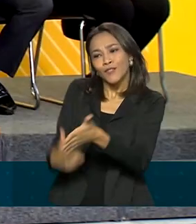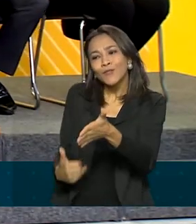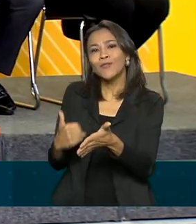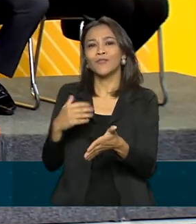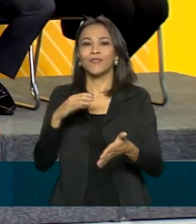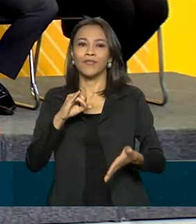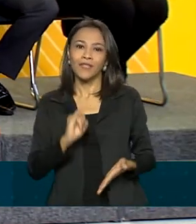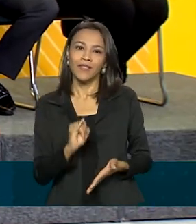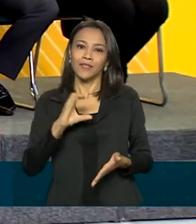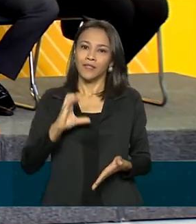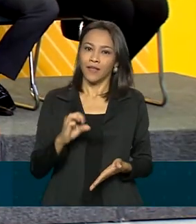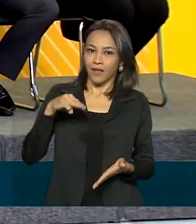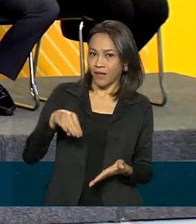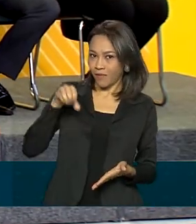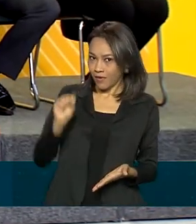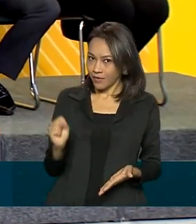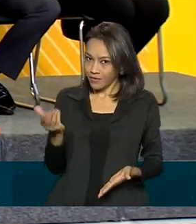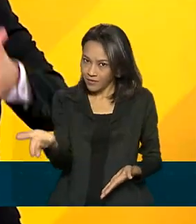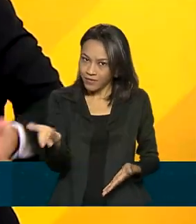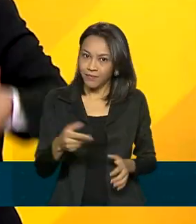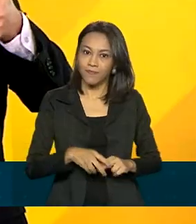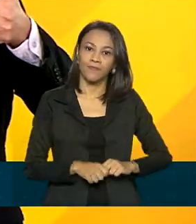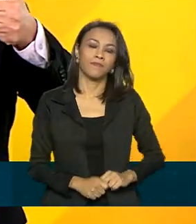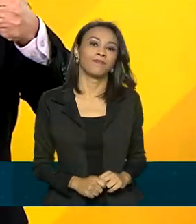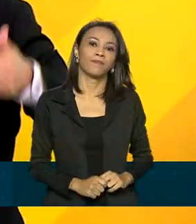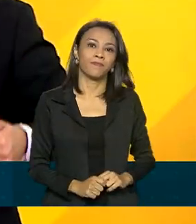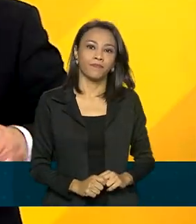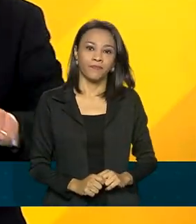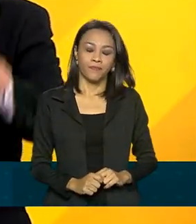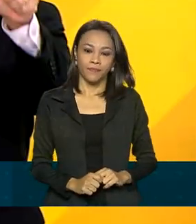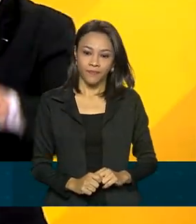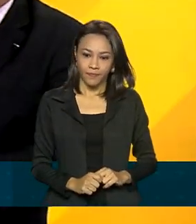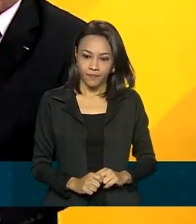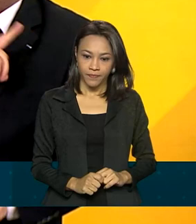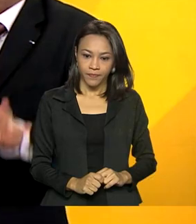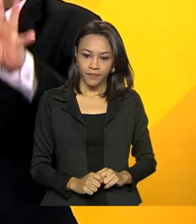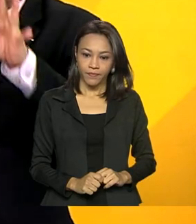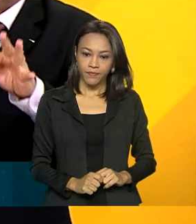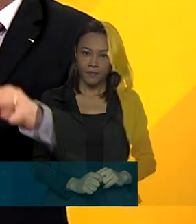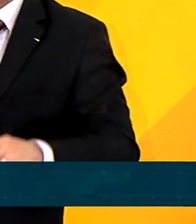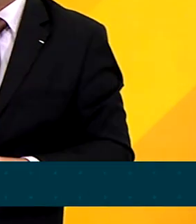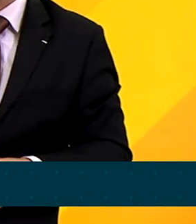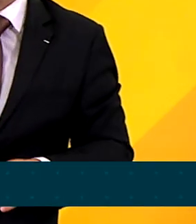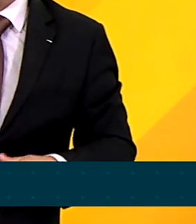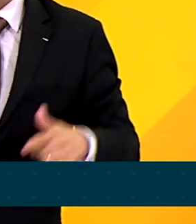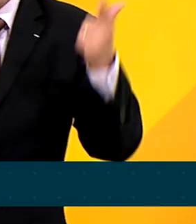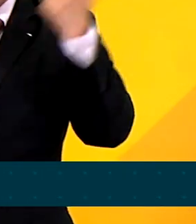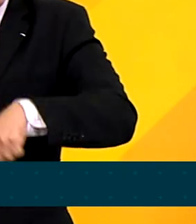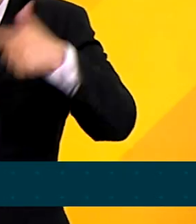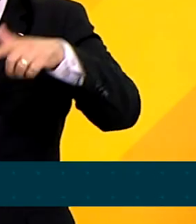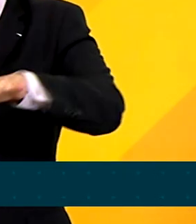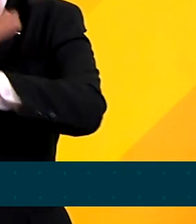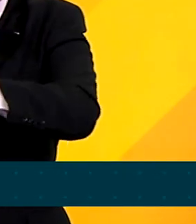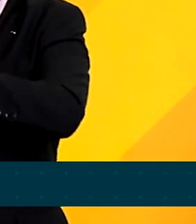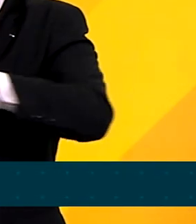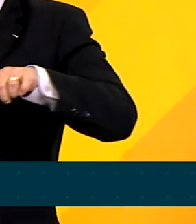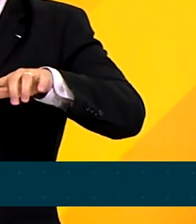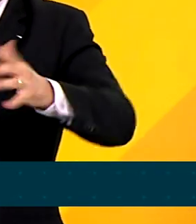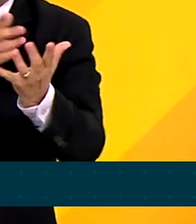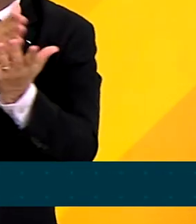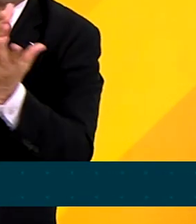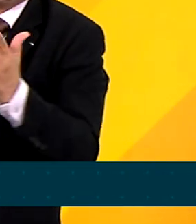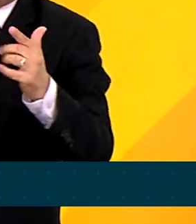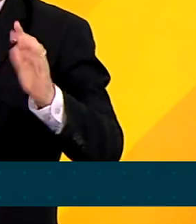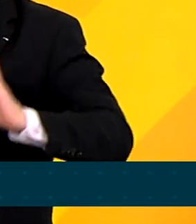isenção no pagamento do ICMS. Tenho certeza que muitos frutos virão deste engajamento conjunto e